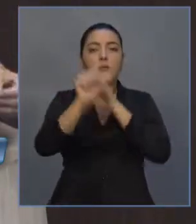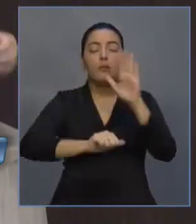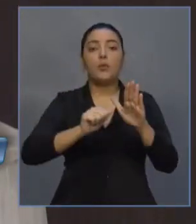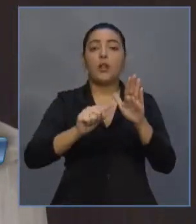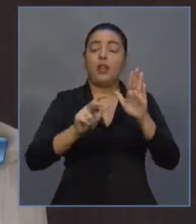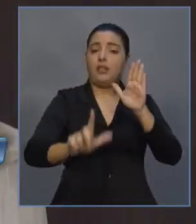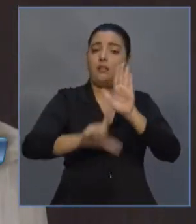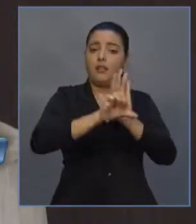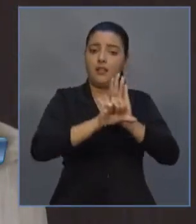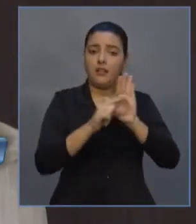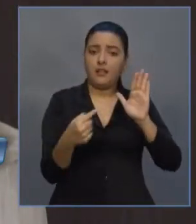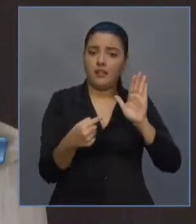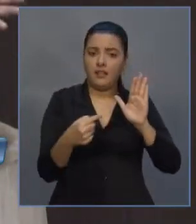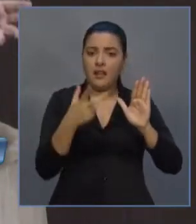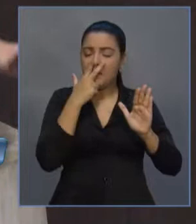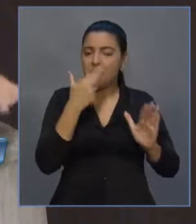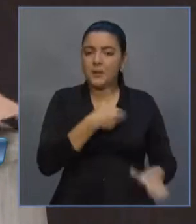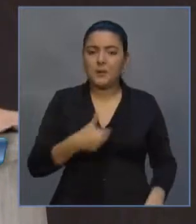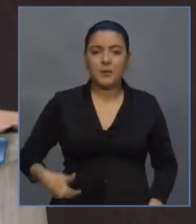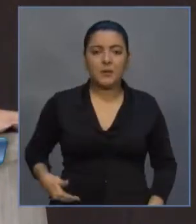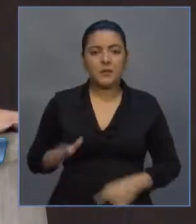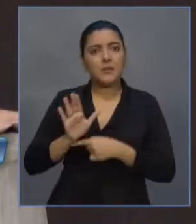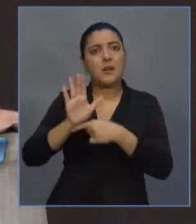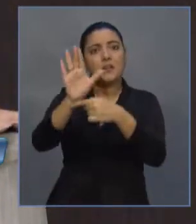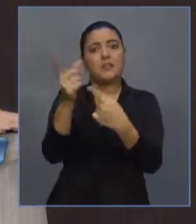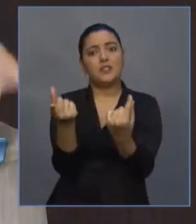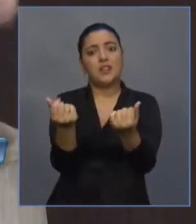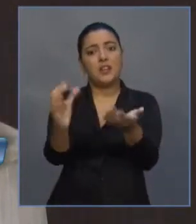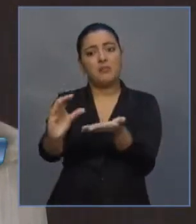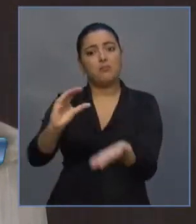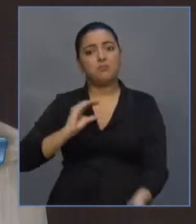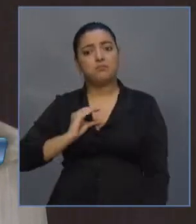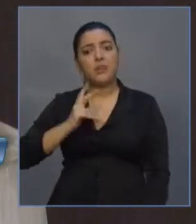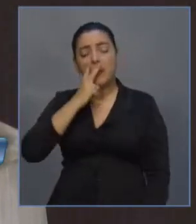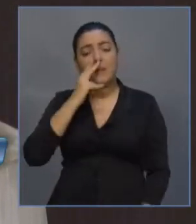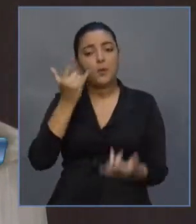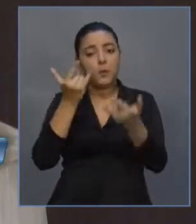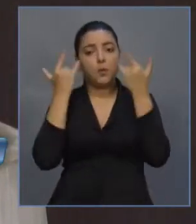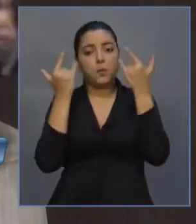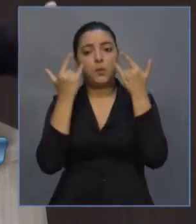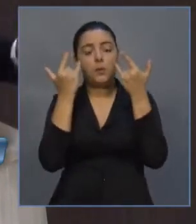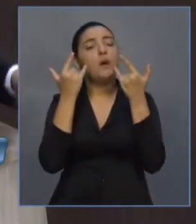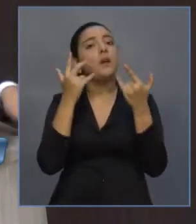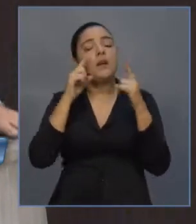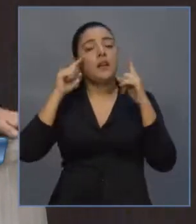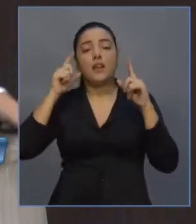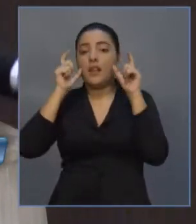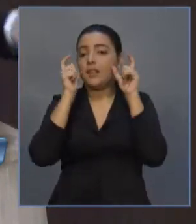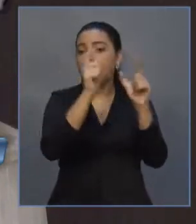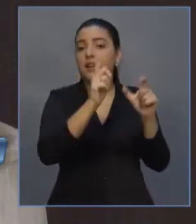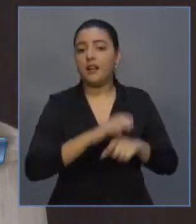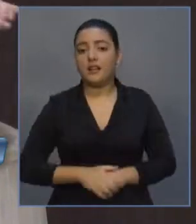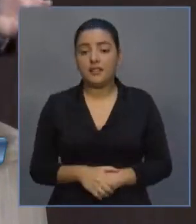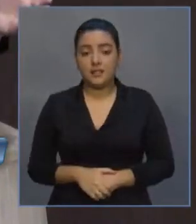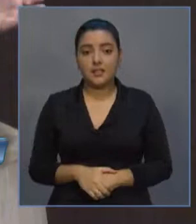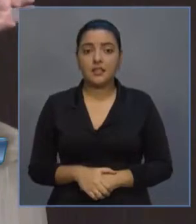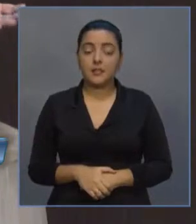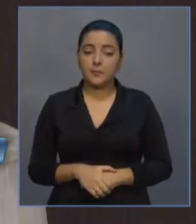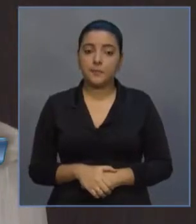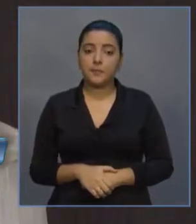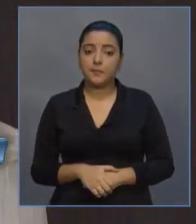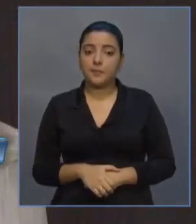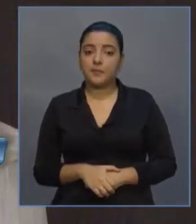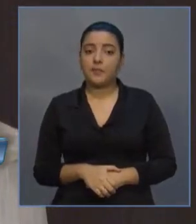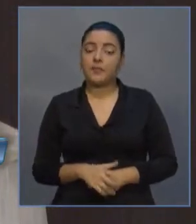É um governo subserviente ao grande capital. É um governo subserviente ao grande capital. E se utiliza de um